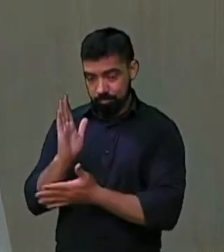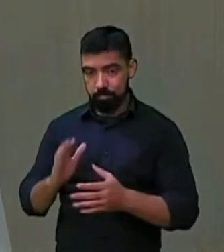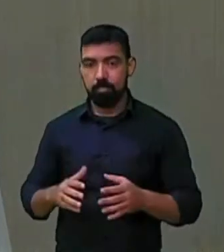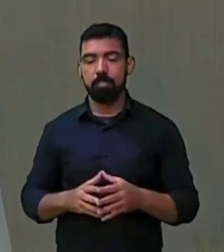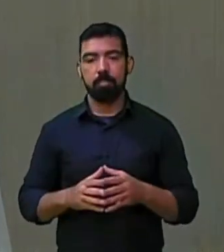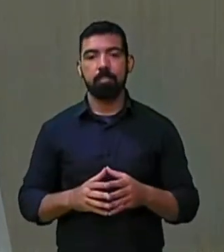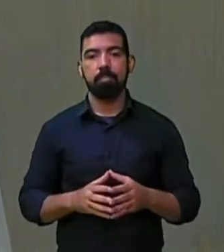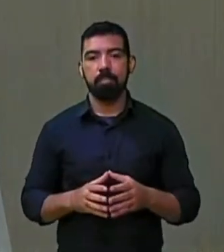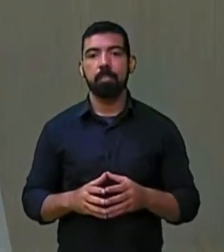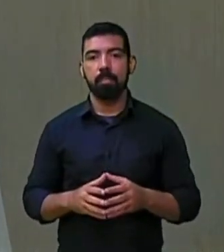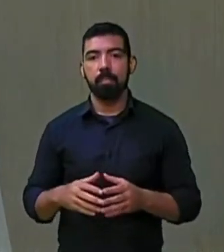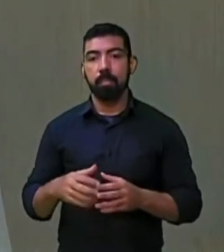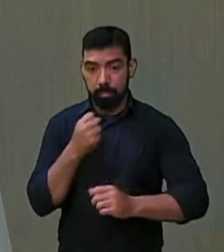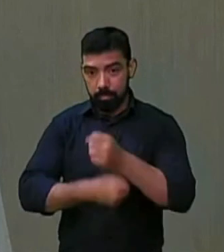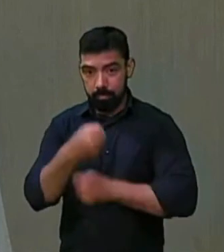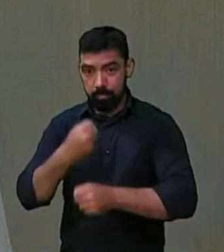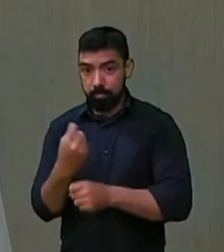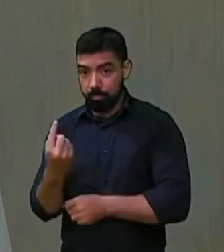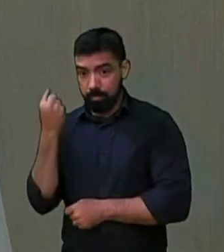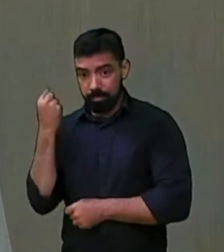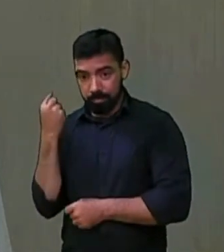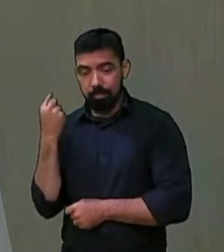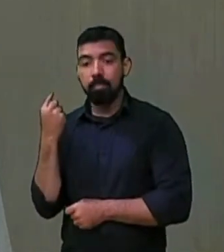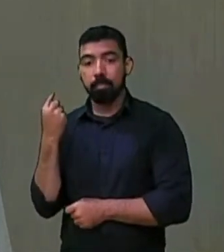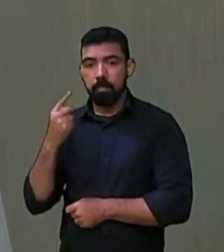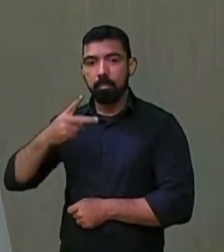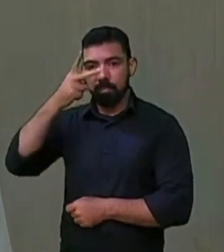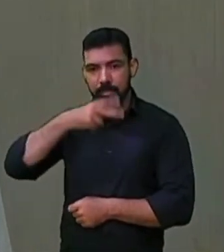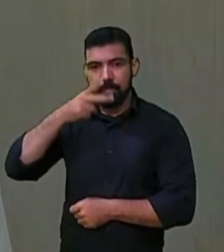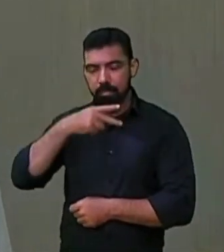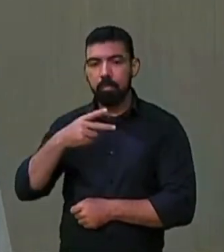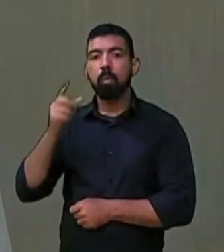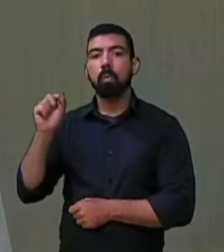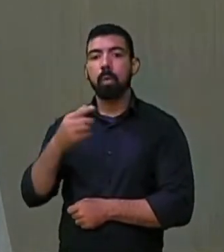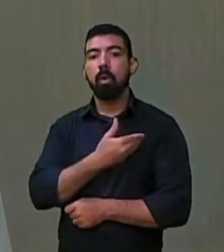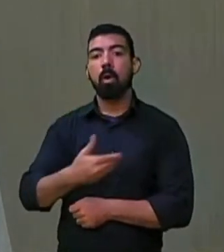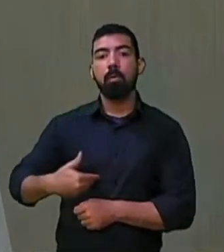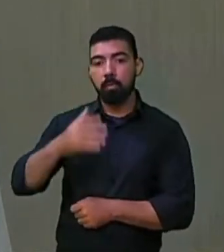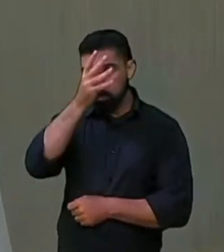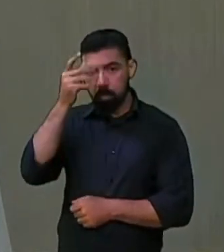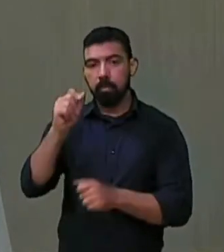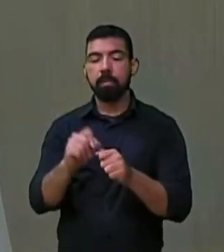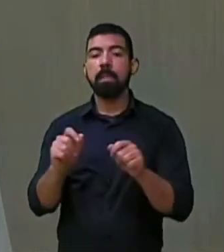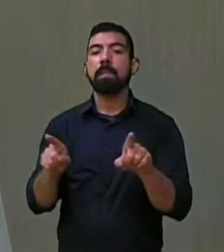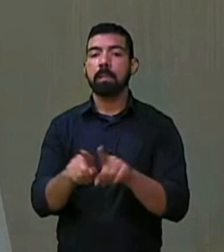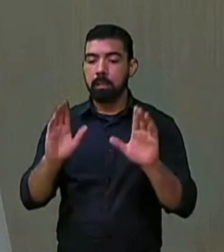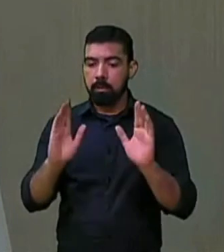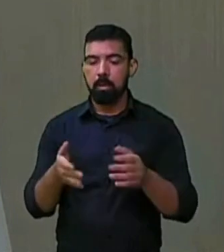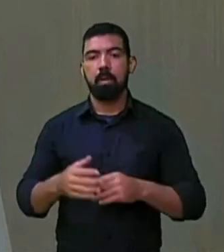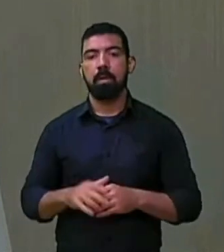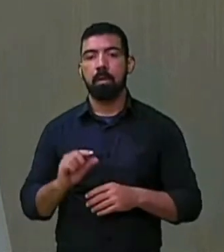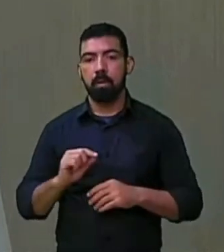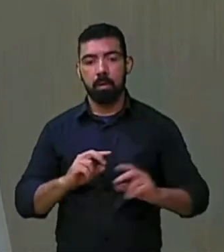no início do ano, repetindo a mesma coisa que o governador Camilo fez. Camilo